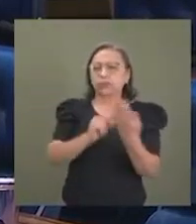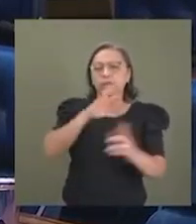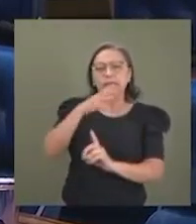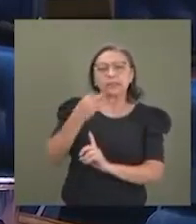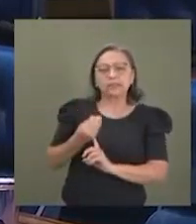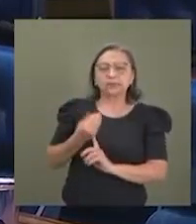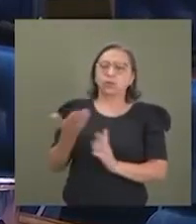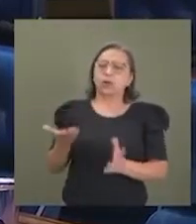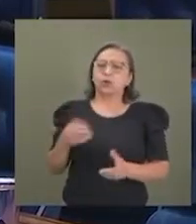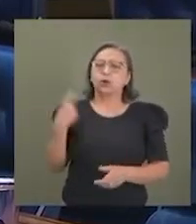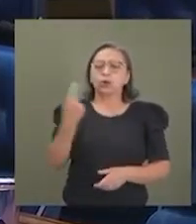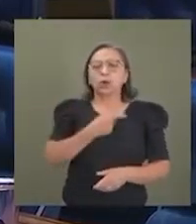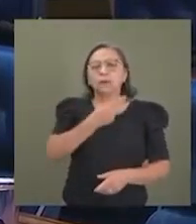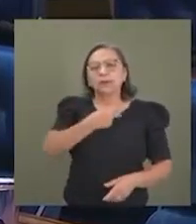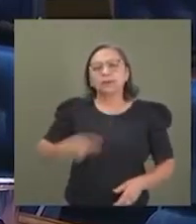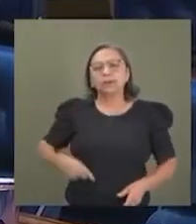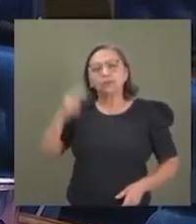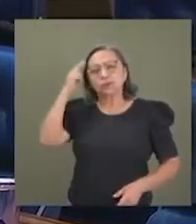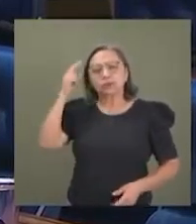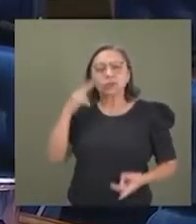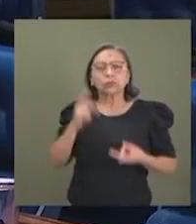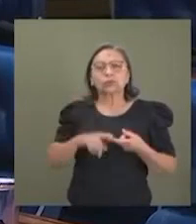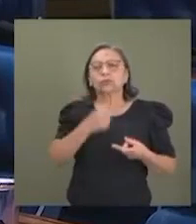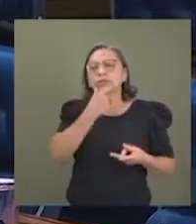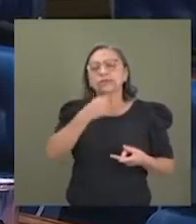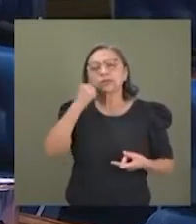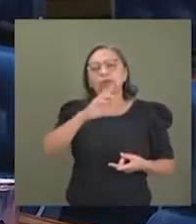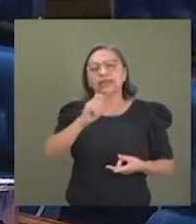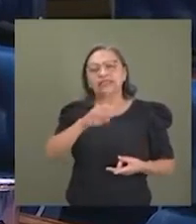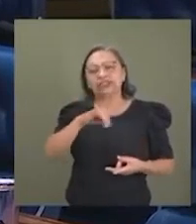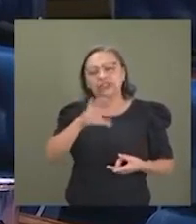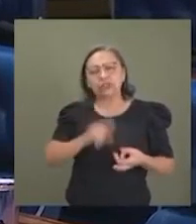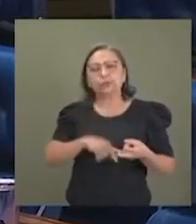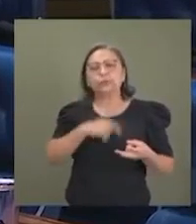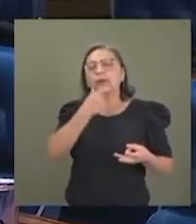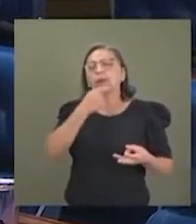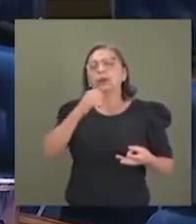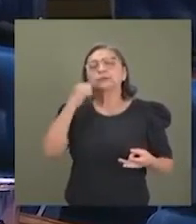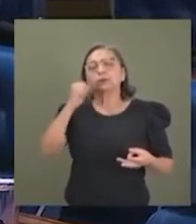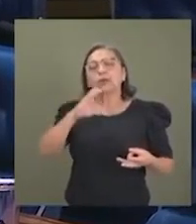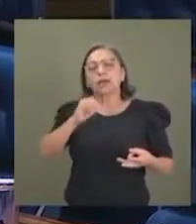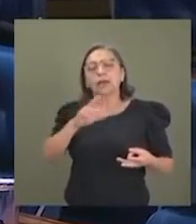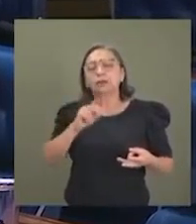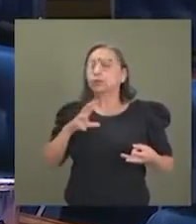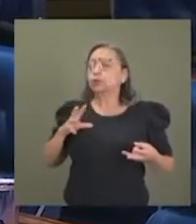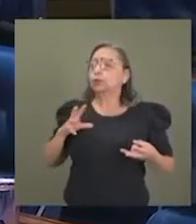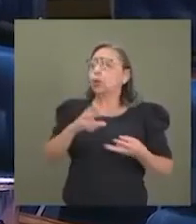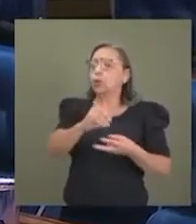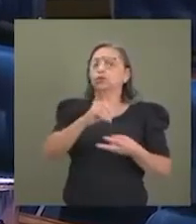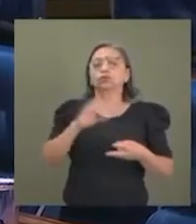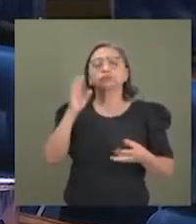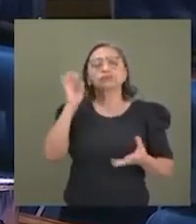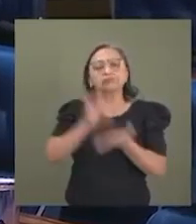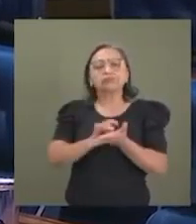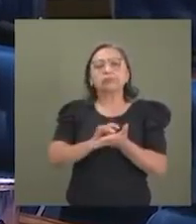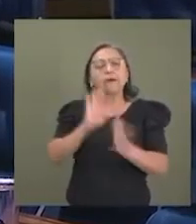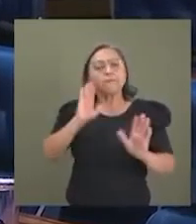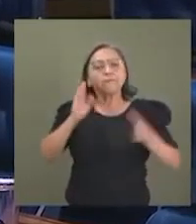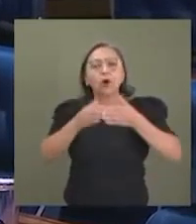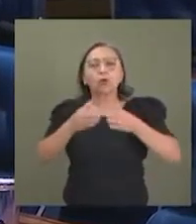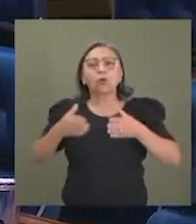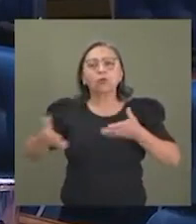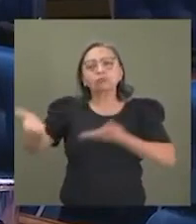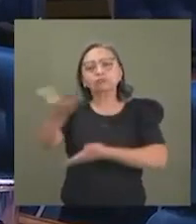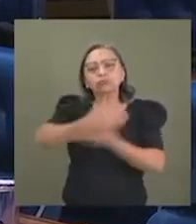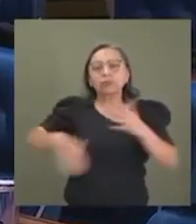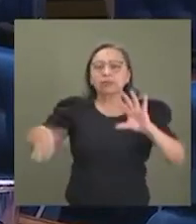Rodrigo Pacheco, o senador Cleitinho, que o senador Carlos Viana, todos buscam a unidade nacional. Querer dividir de